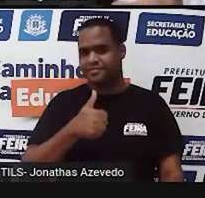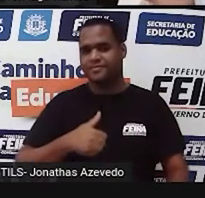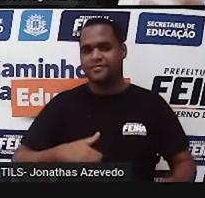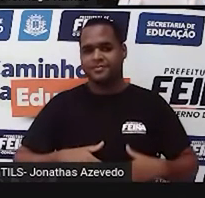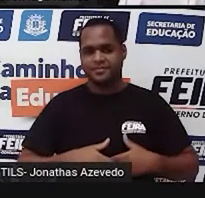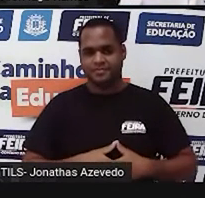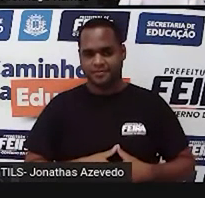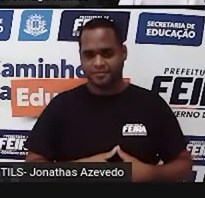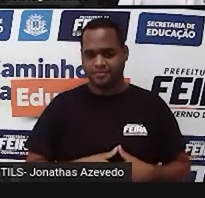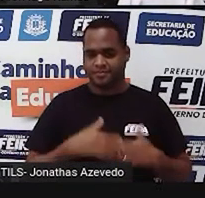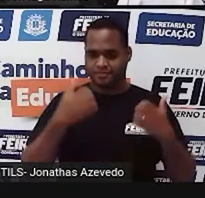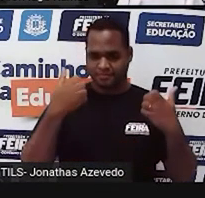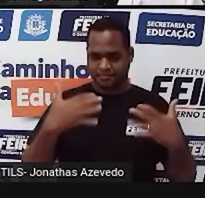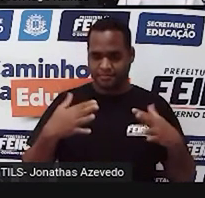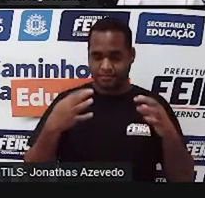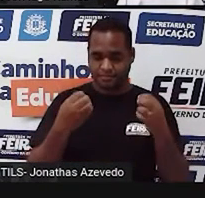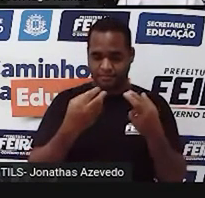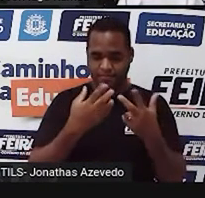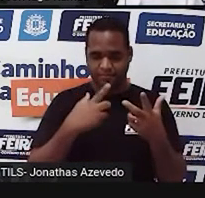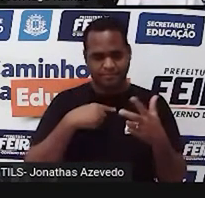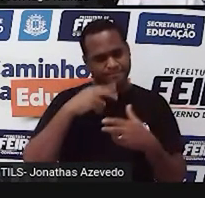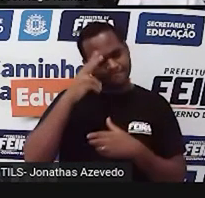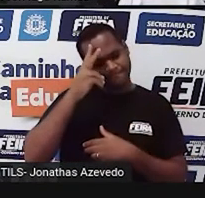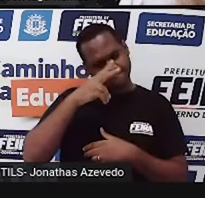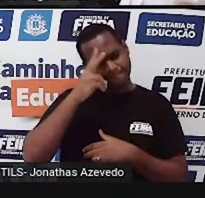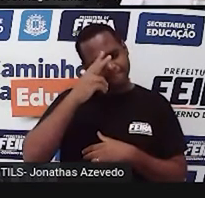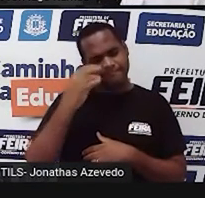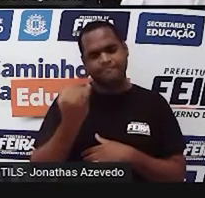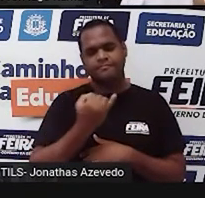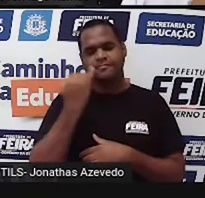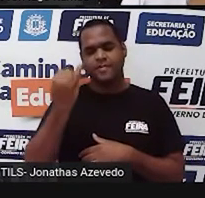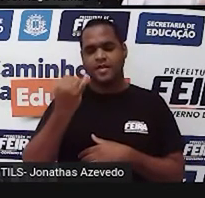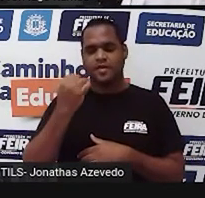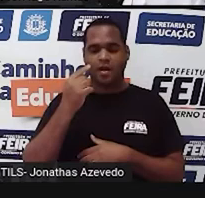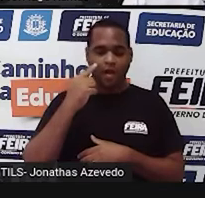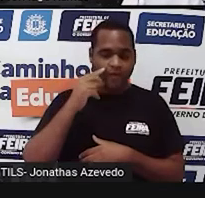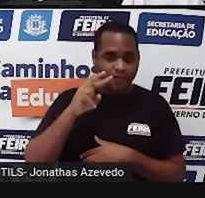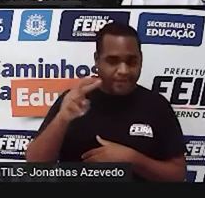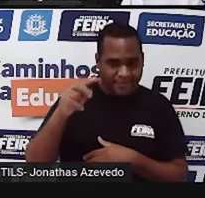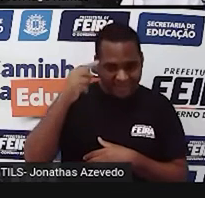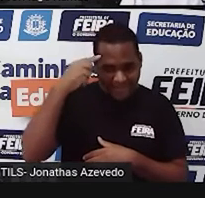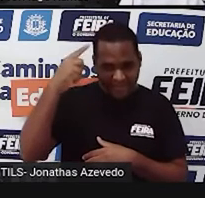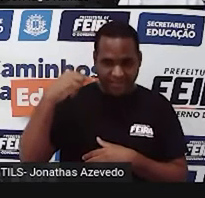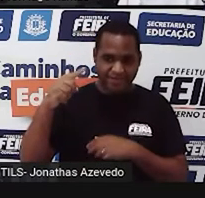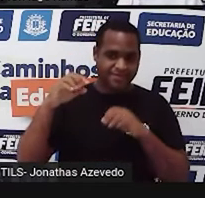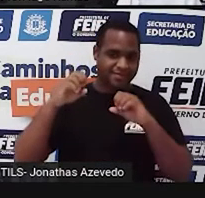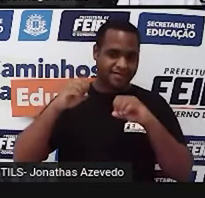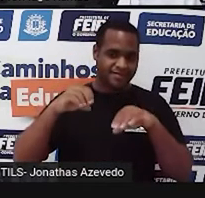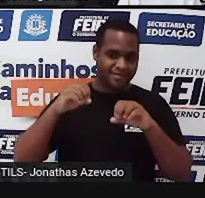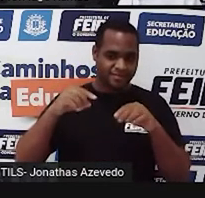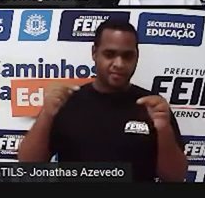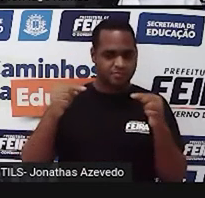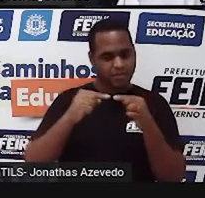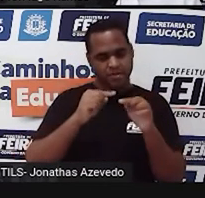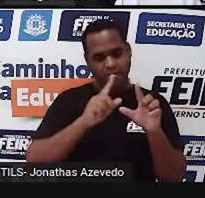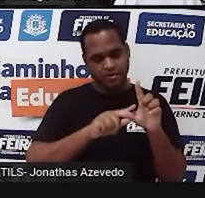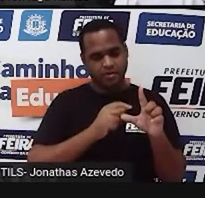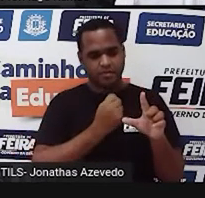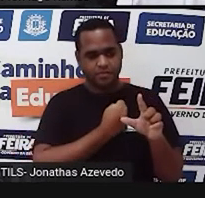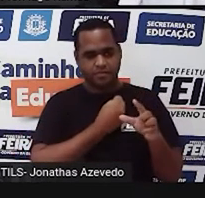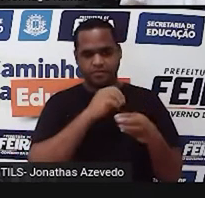De tudo que a gente consiga lembrar sobre o que a gente viu na aula anterior sobre a álgebra